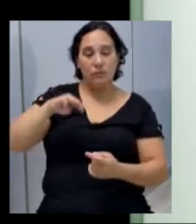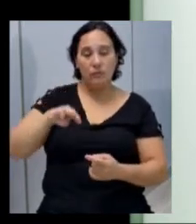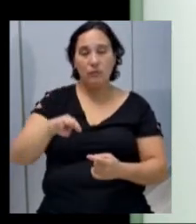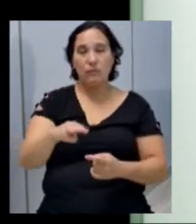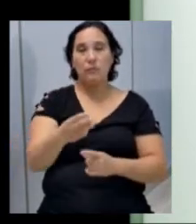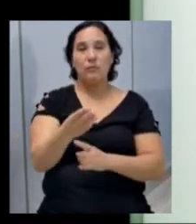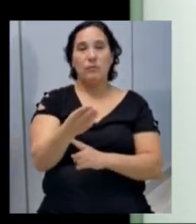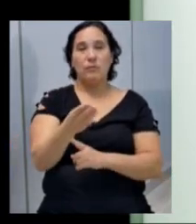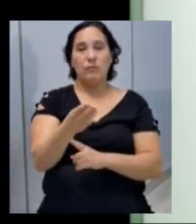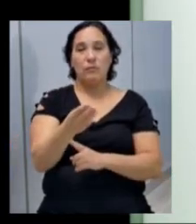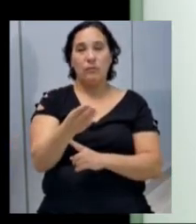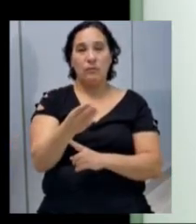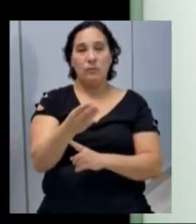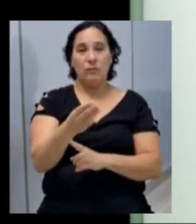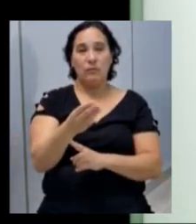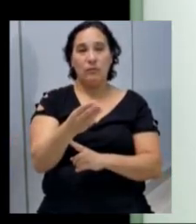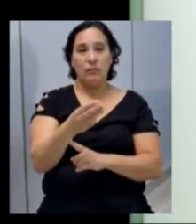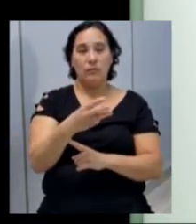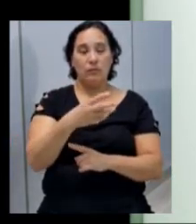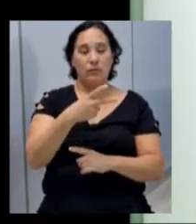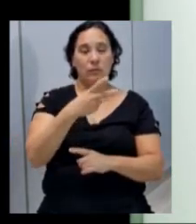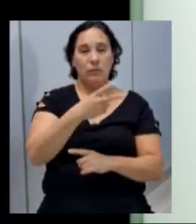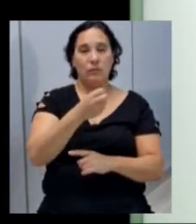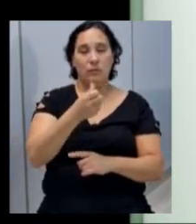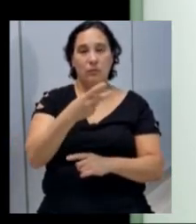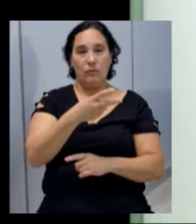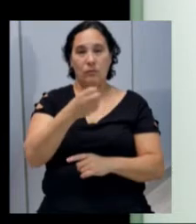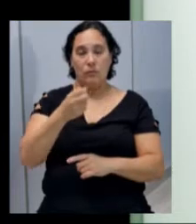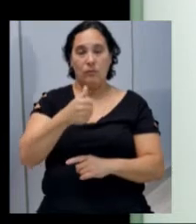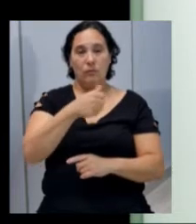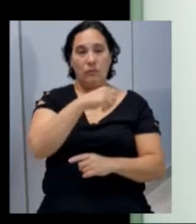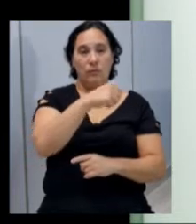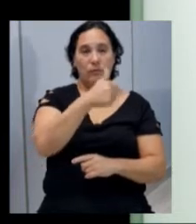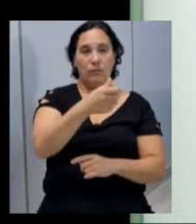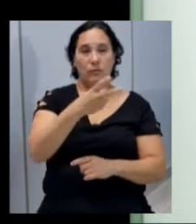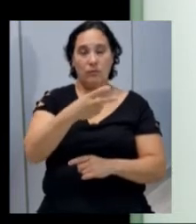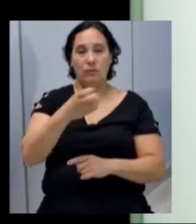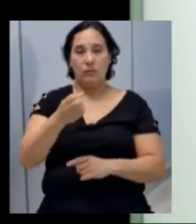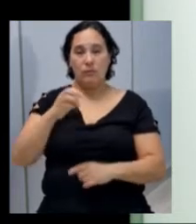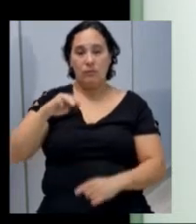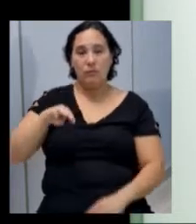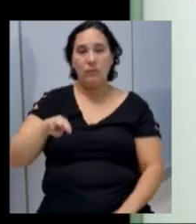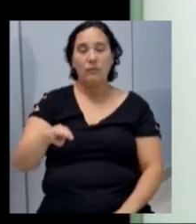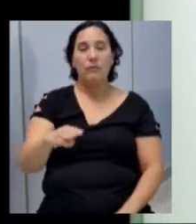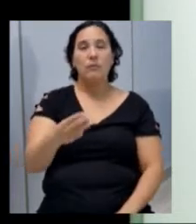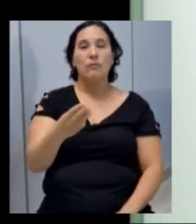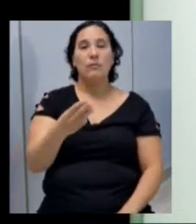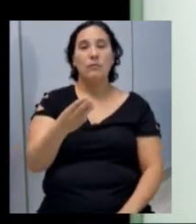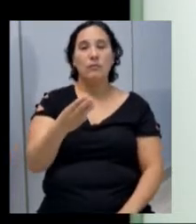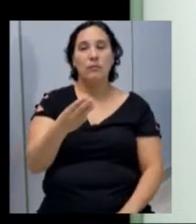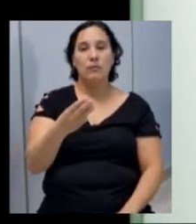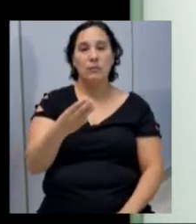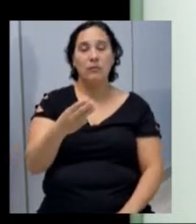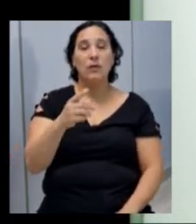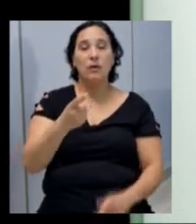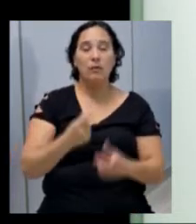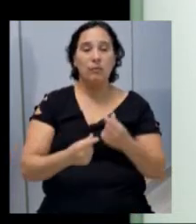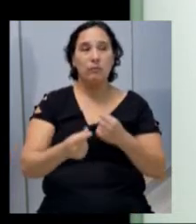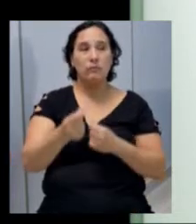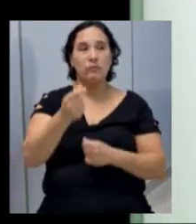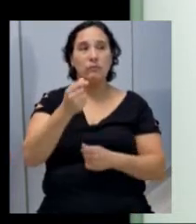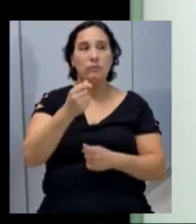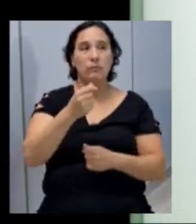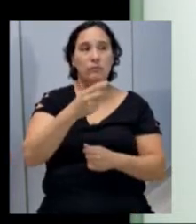mil. A receita de 2020, 126 milhões e 816,3 milhões. E a receita de